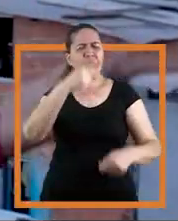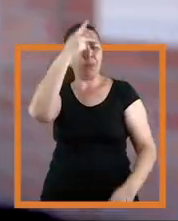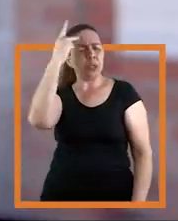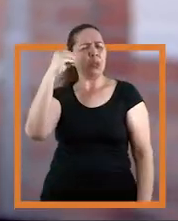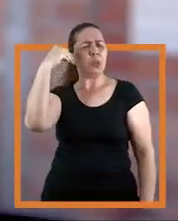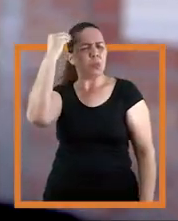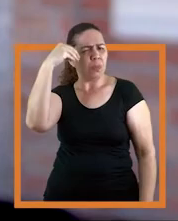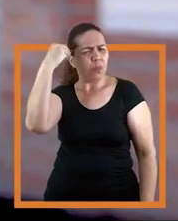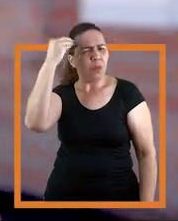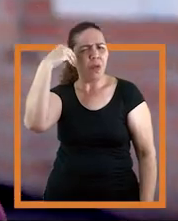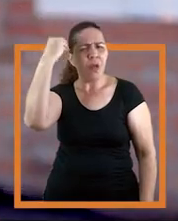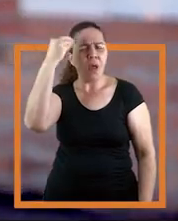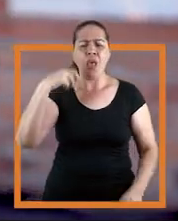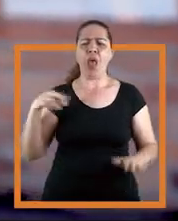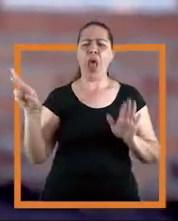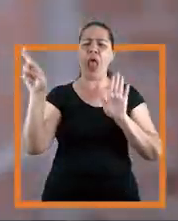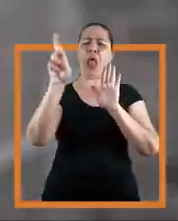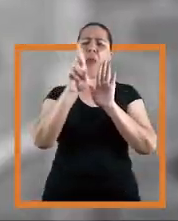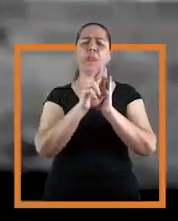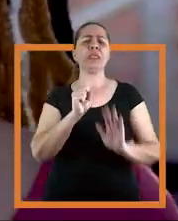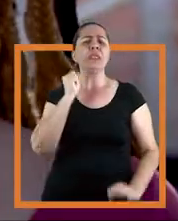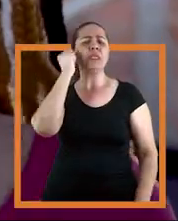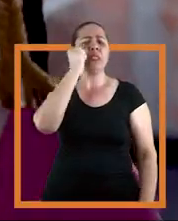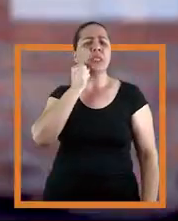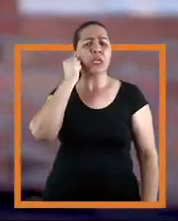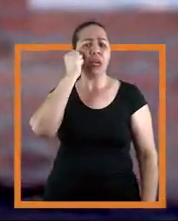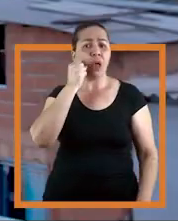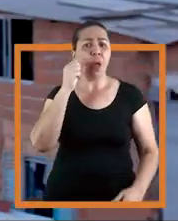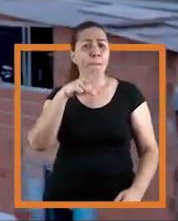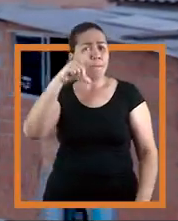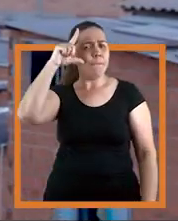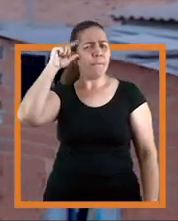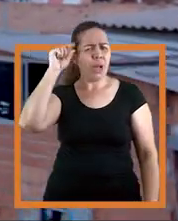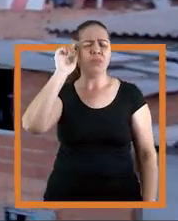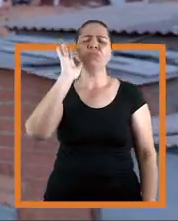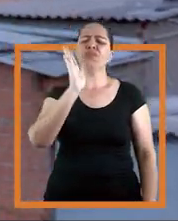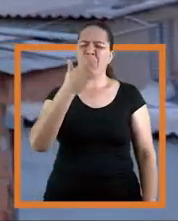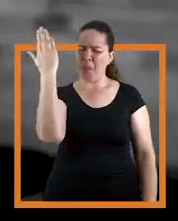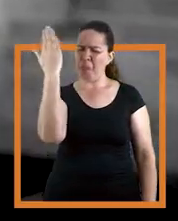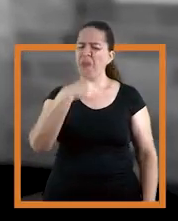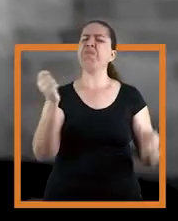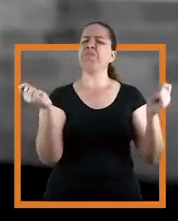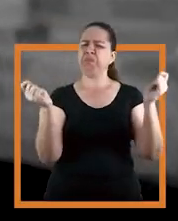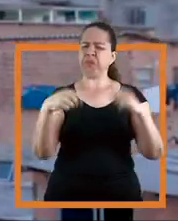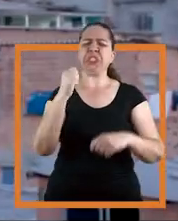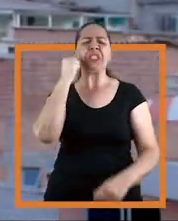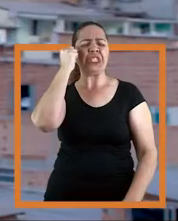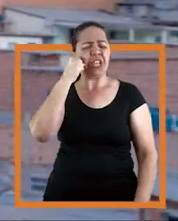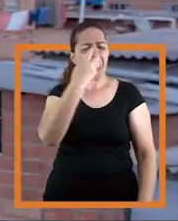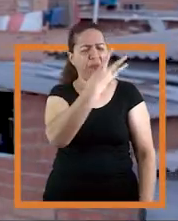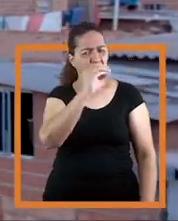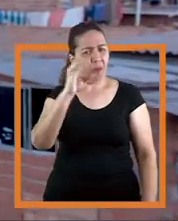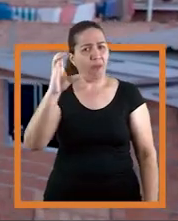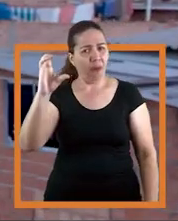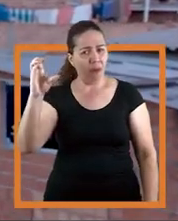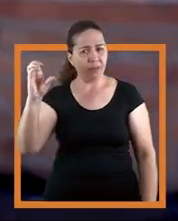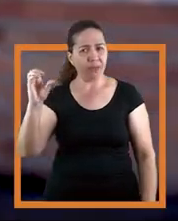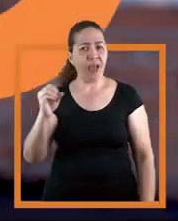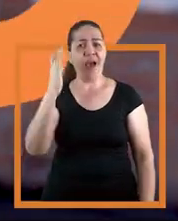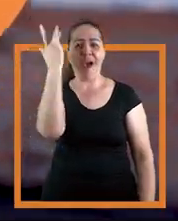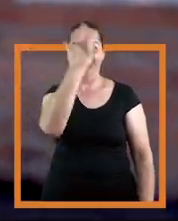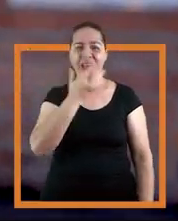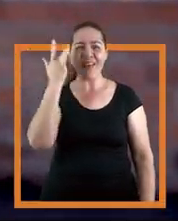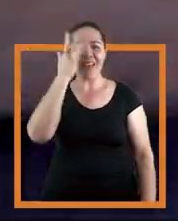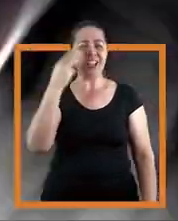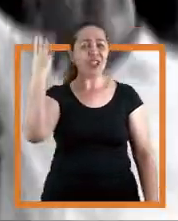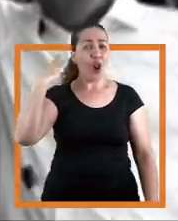é preciso ter alguém experiente que nos represente no Senado. Pois Márcio França já provou que é capaz, meu senador é